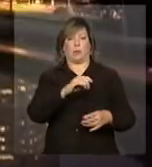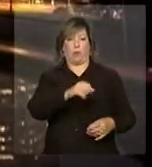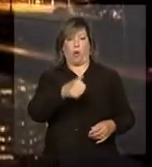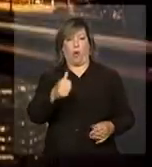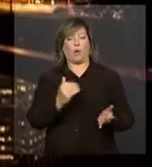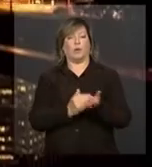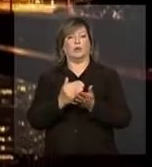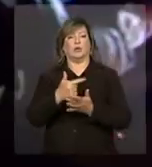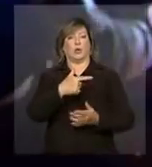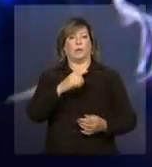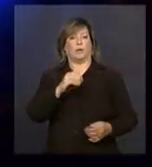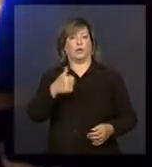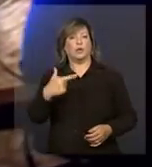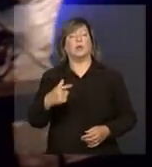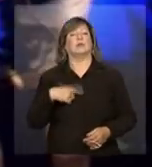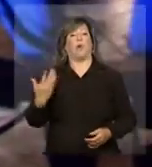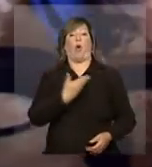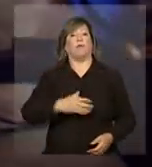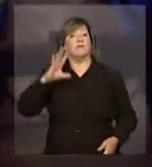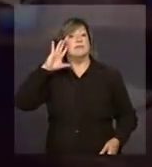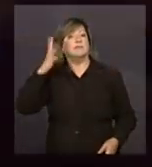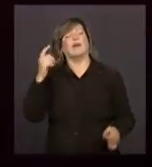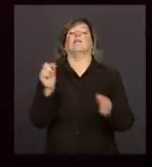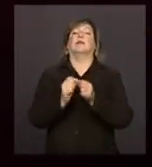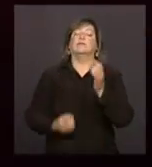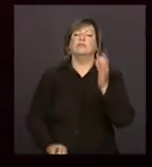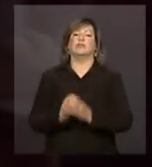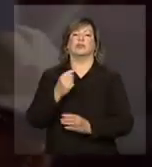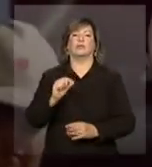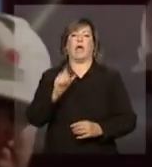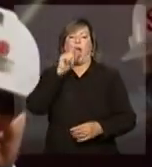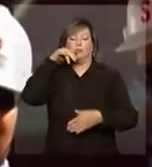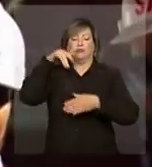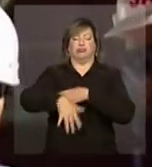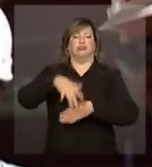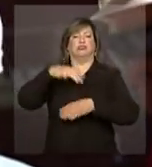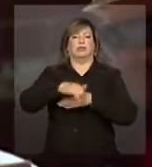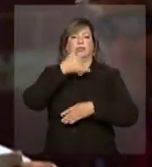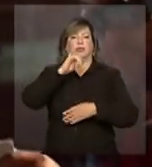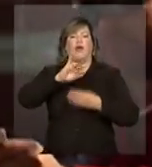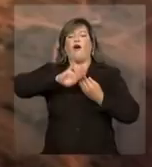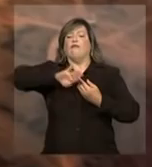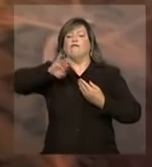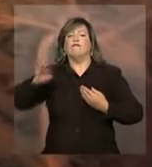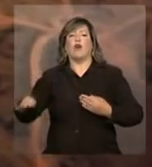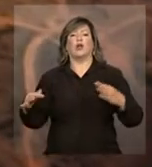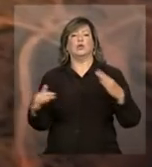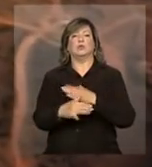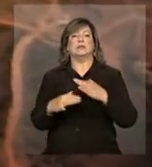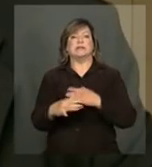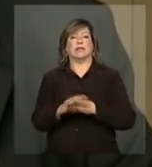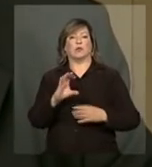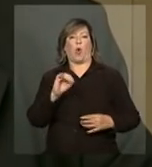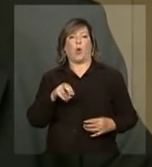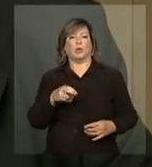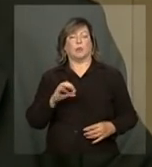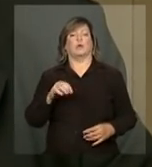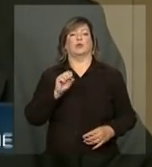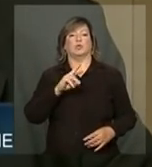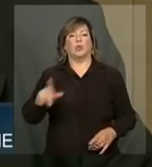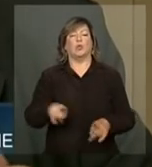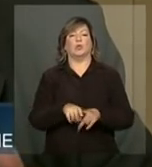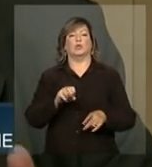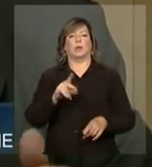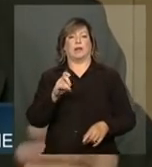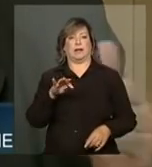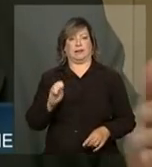e 2012, o governo decidiu instalar hidrelétricas fora dos grandes centros de consumo do sul e sudeste. Neste momento,